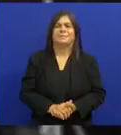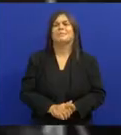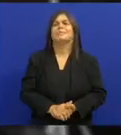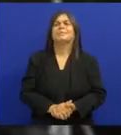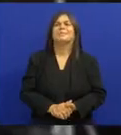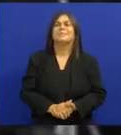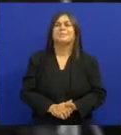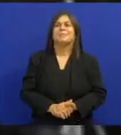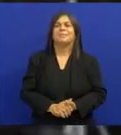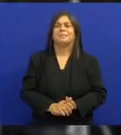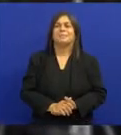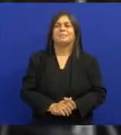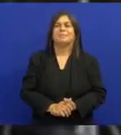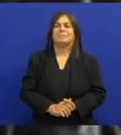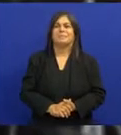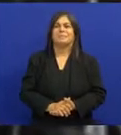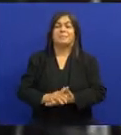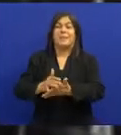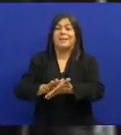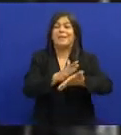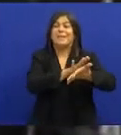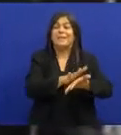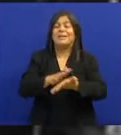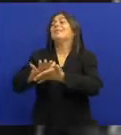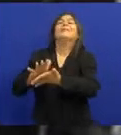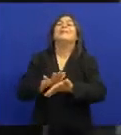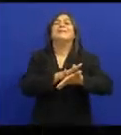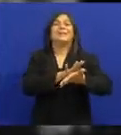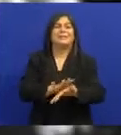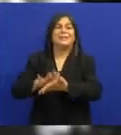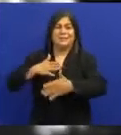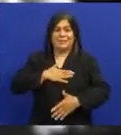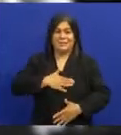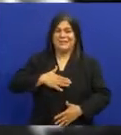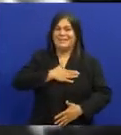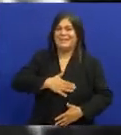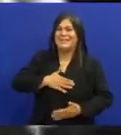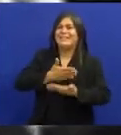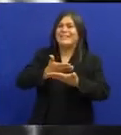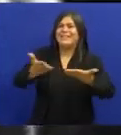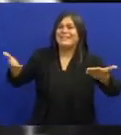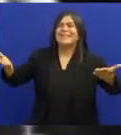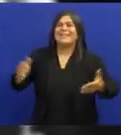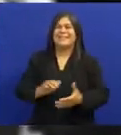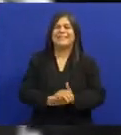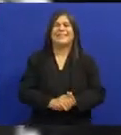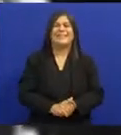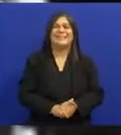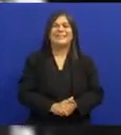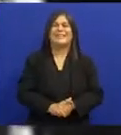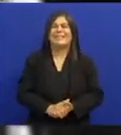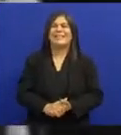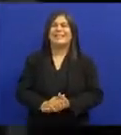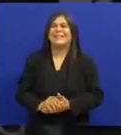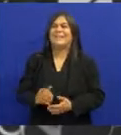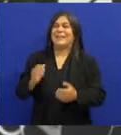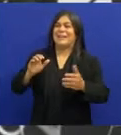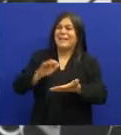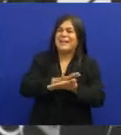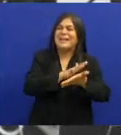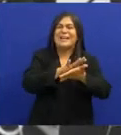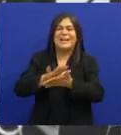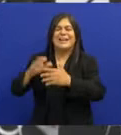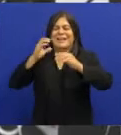Essa aqui foi a dança Que preto velho gostou Ei, carreiro, carrear Ei, carreiro, carrear